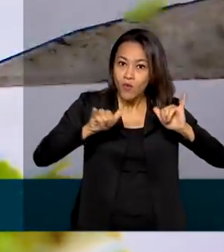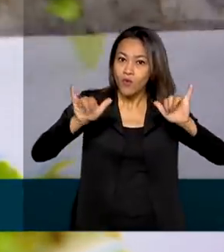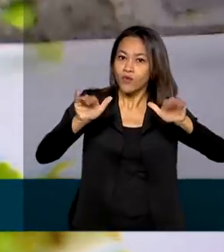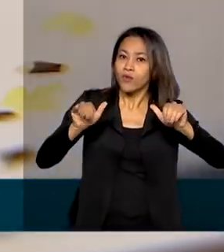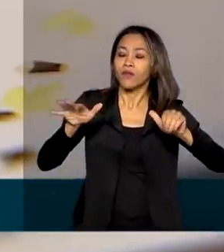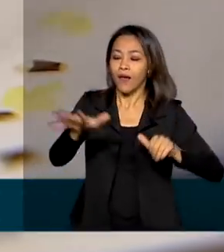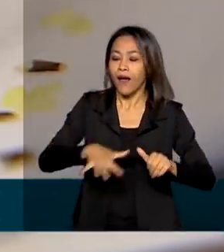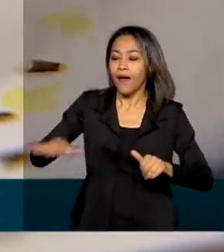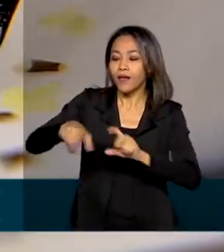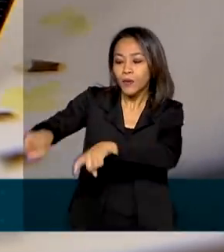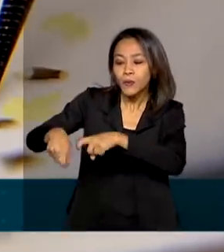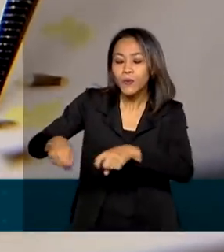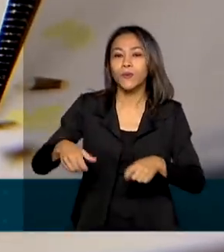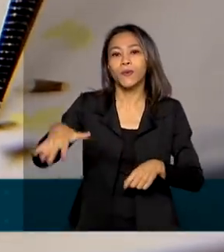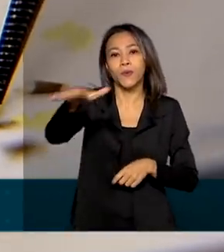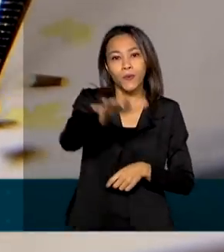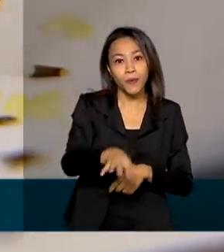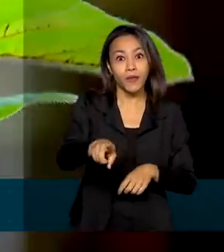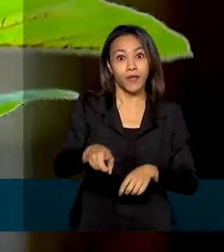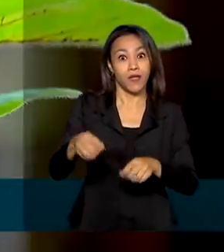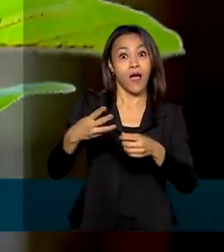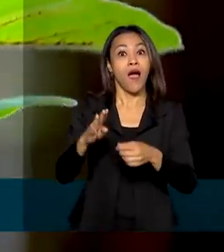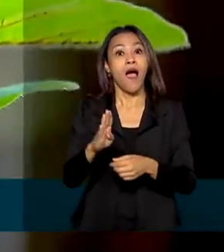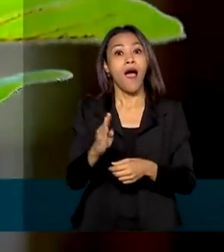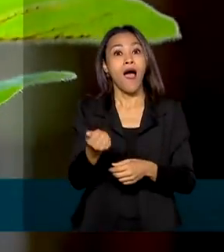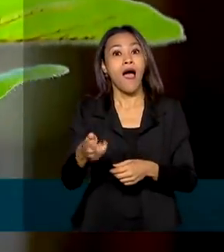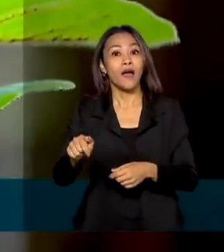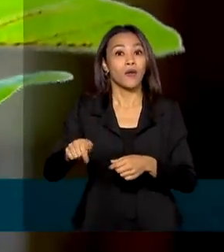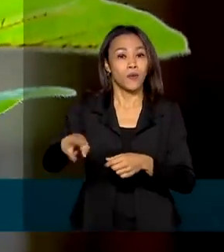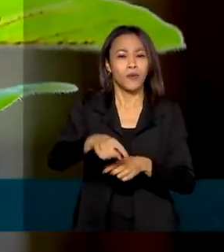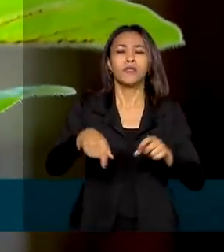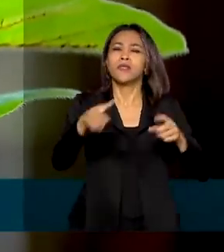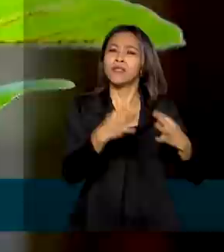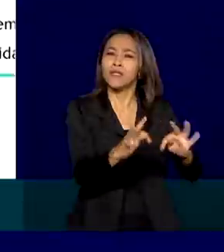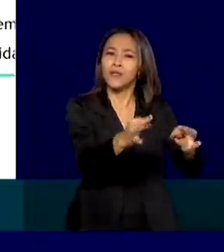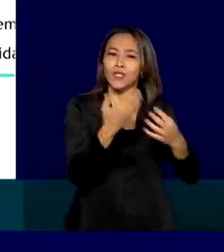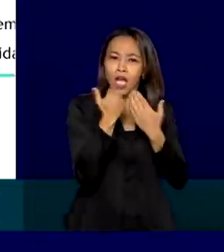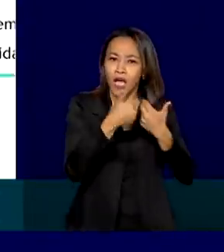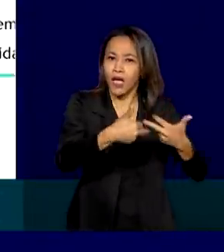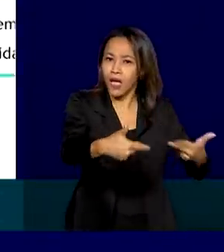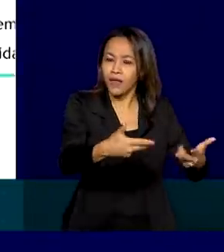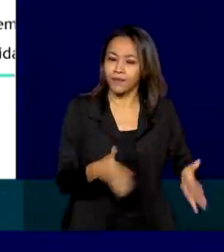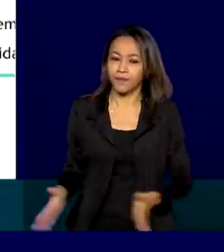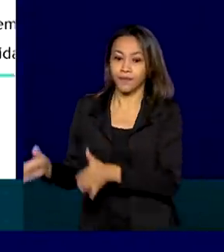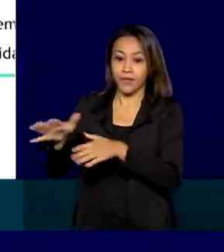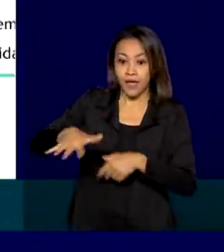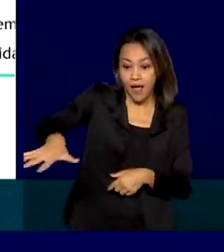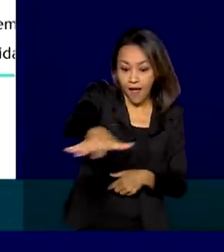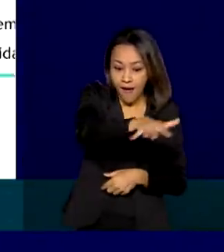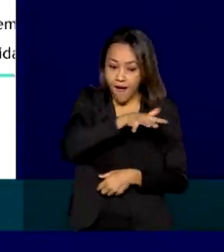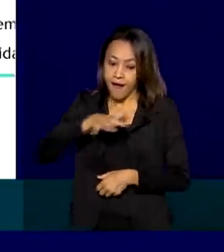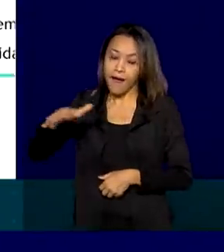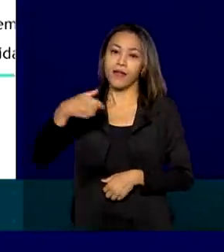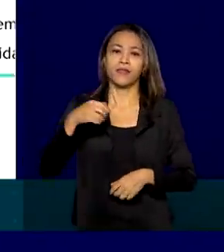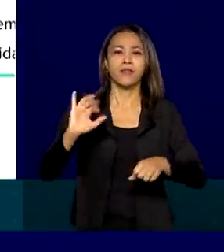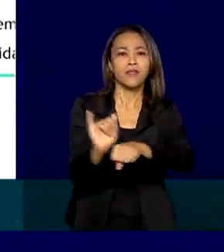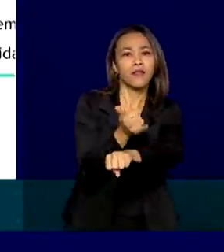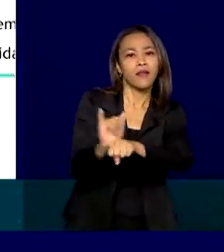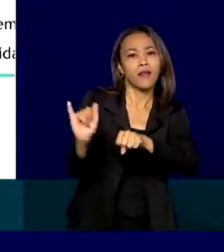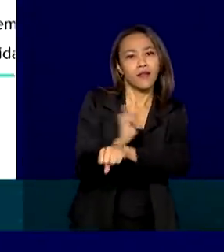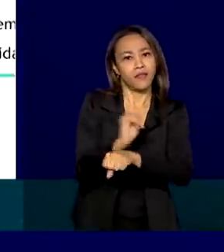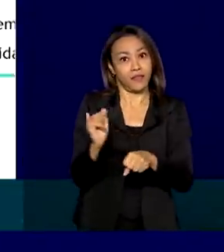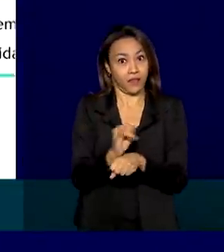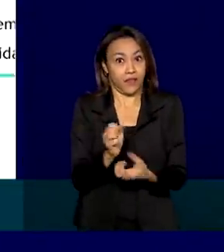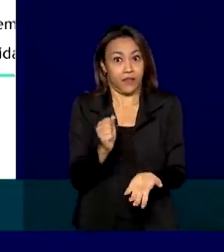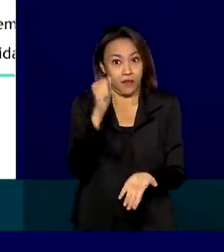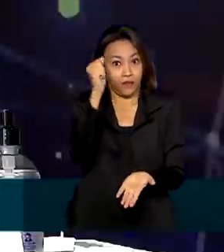agricultura, processos agroindustriais e tecnologia de alimentos. São áreas estratégicas para o país, áreas onde a Embrapi ainda